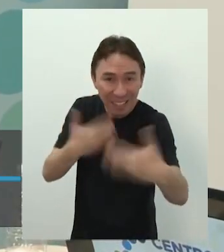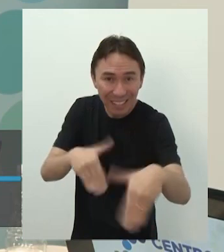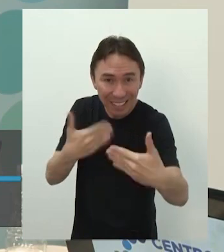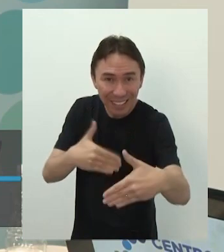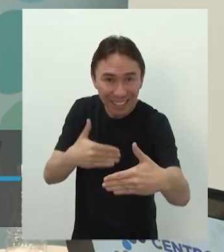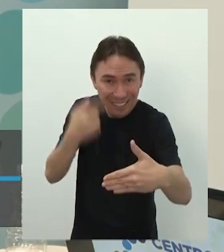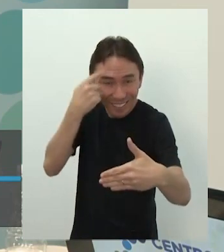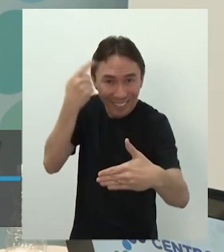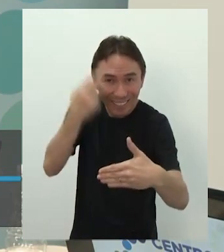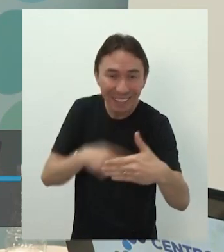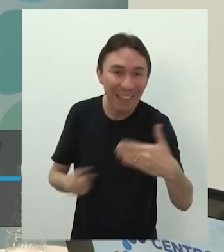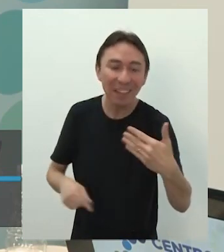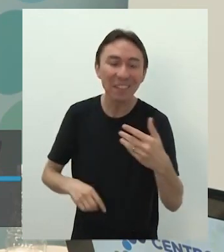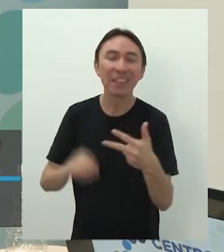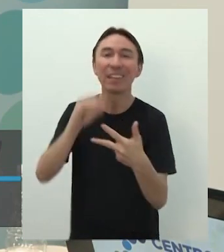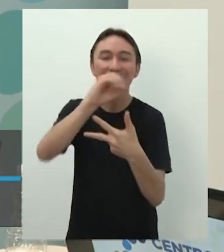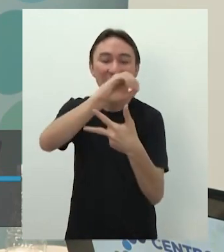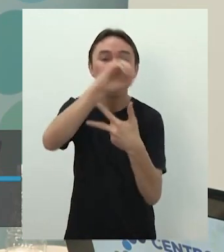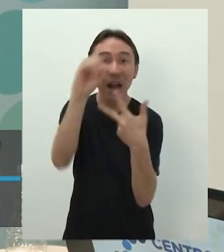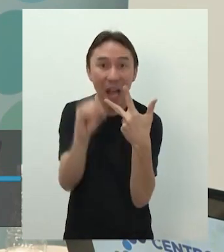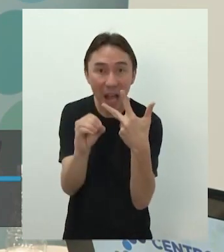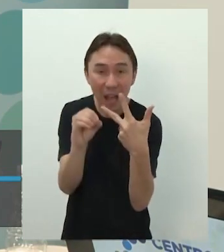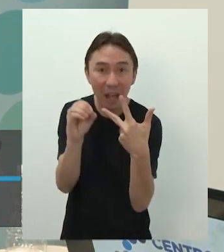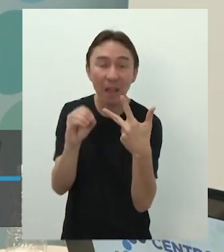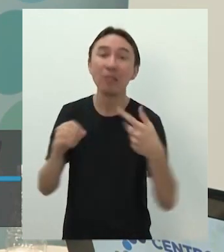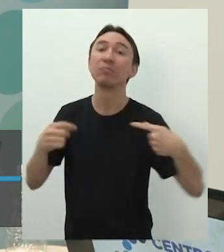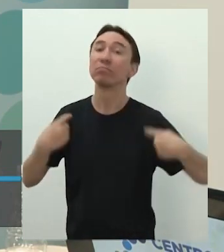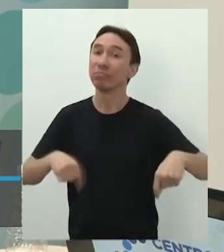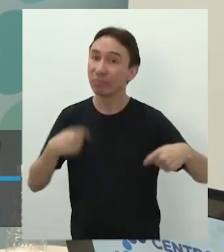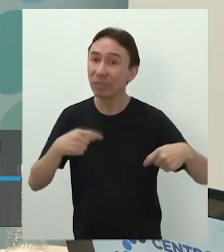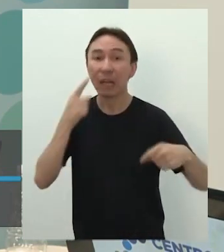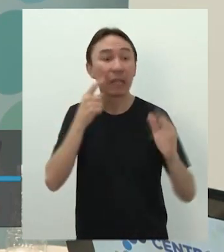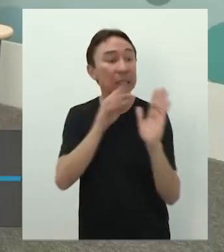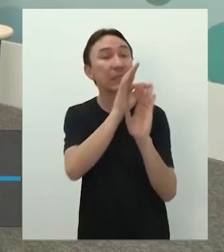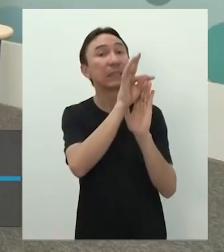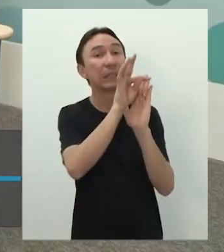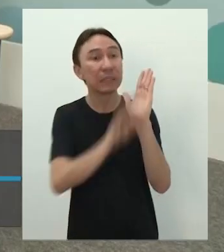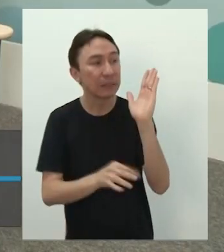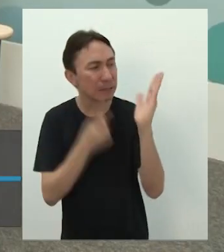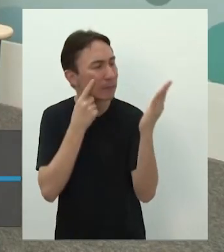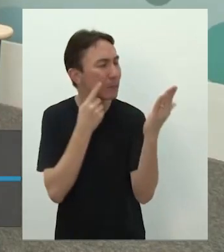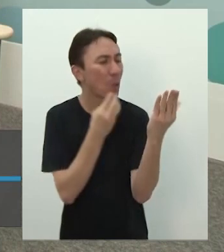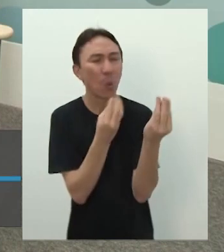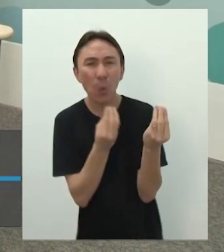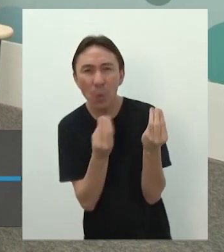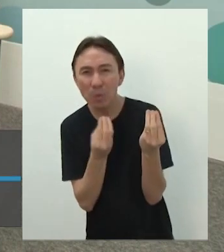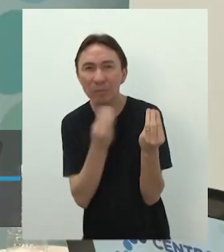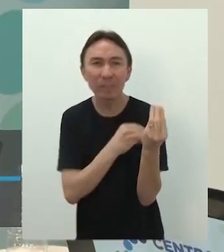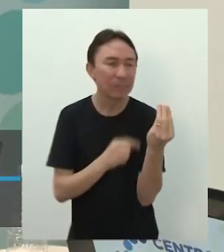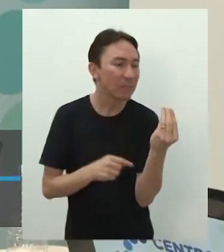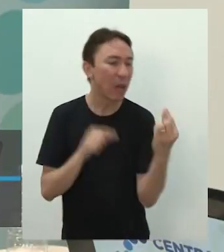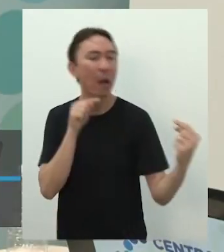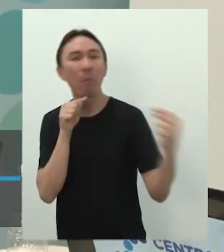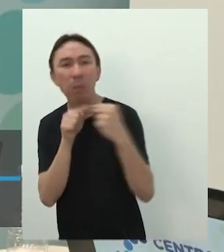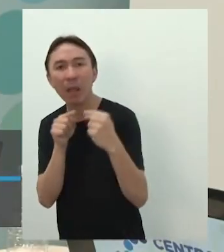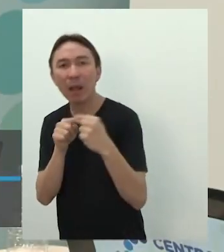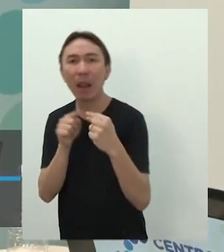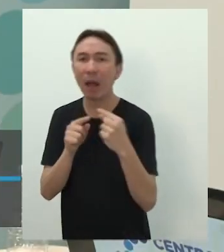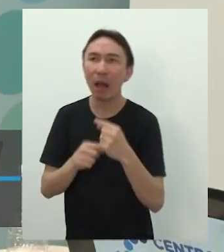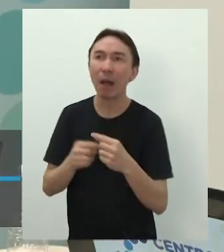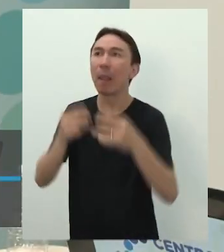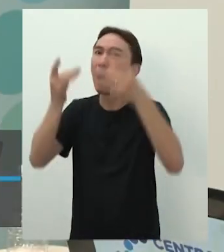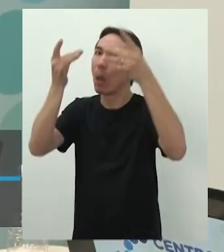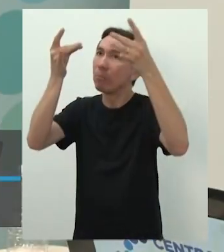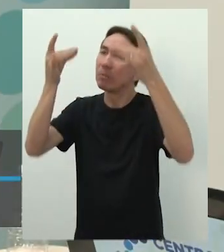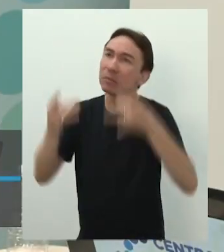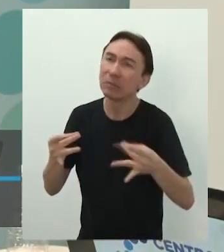uma redação de ENEM, é o aluno, em vez de fazer um texto argumentativo, fazer um texto expositivo. Sim, sim. Então ele não entendeu tipologia textual,